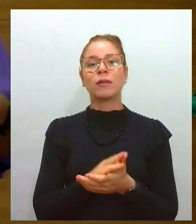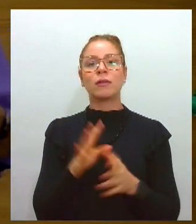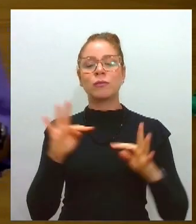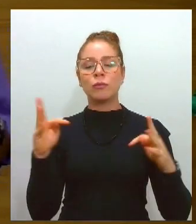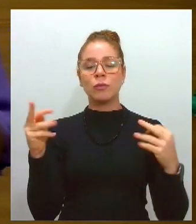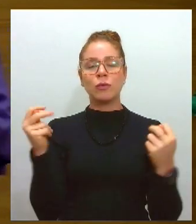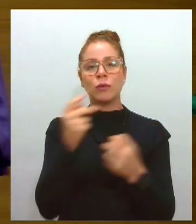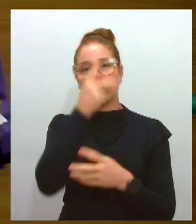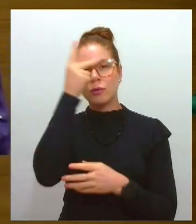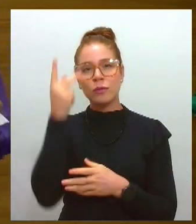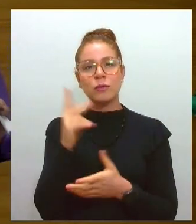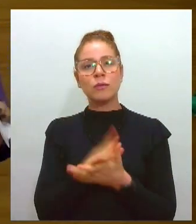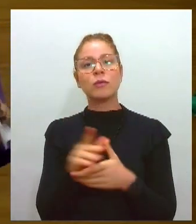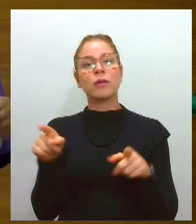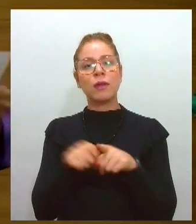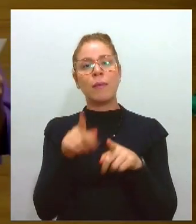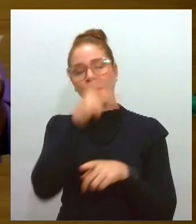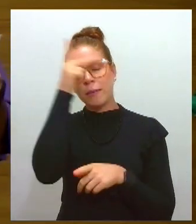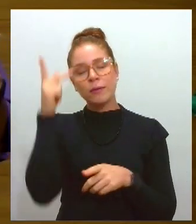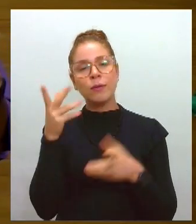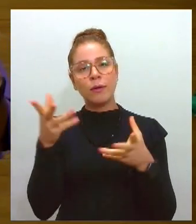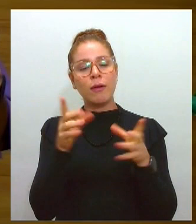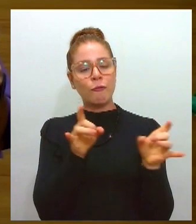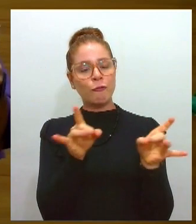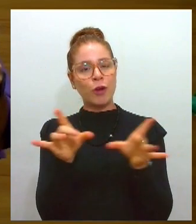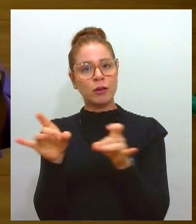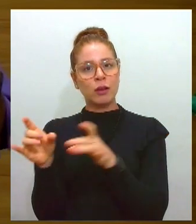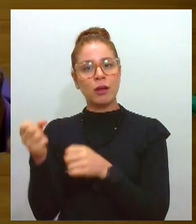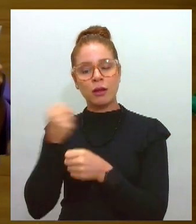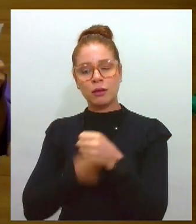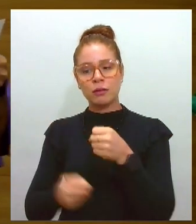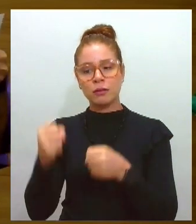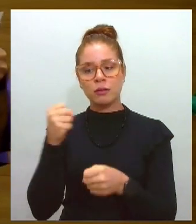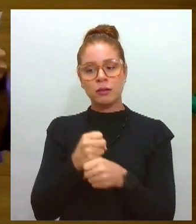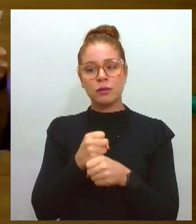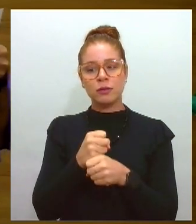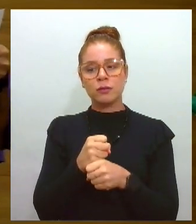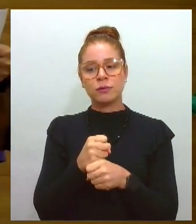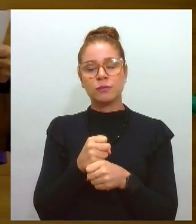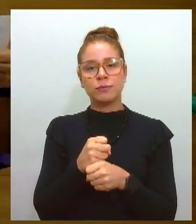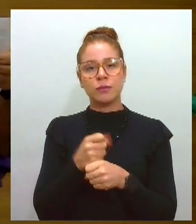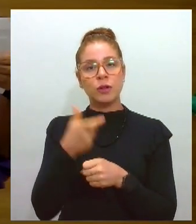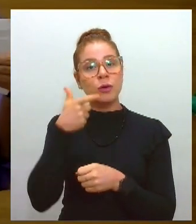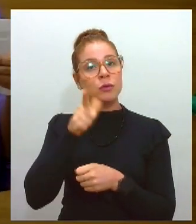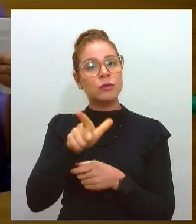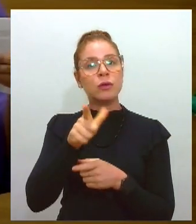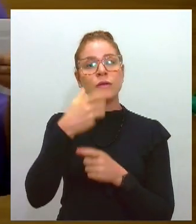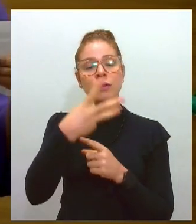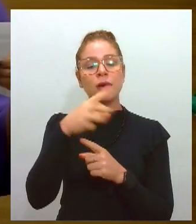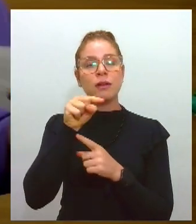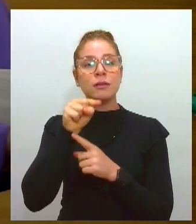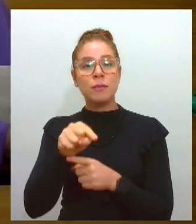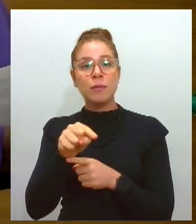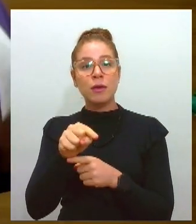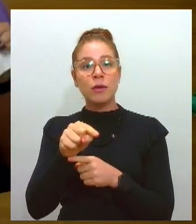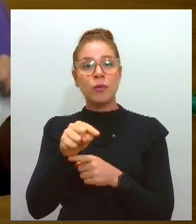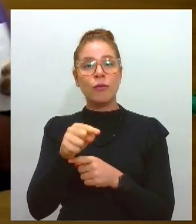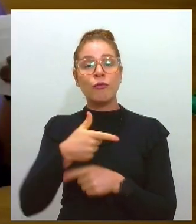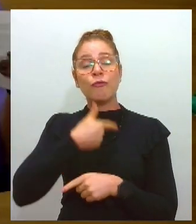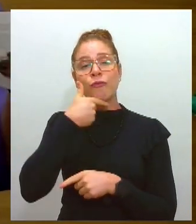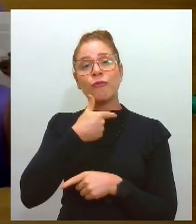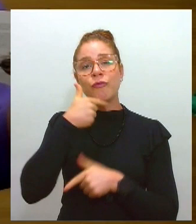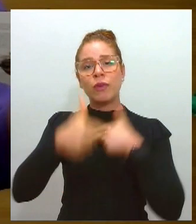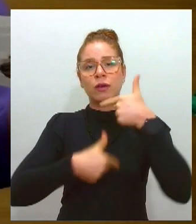comerciantes. Só para vocês terem ideia, no ano passado, resultou em 3 mil postos de trabalho, como também um crescimento de